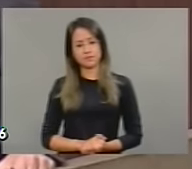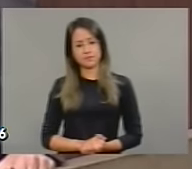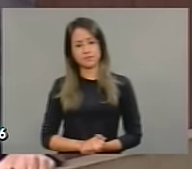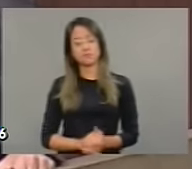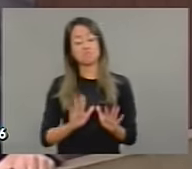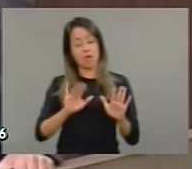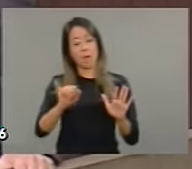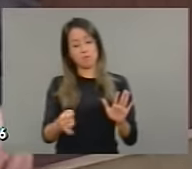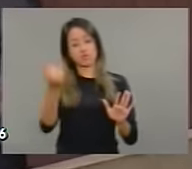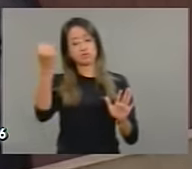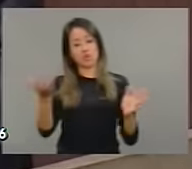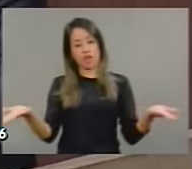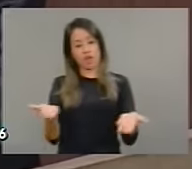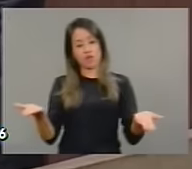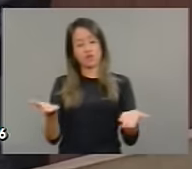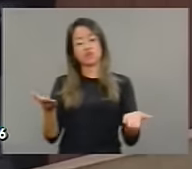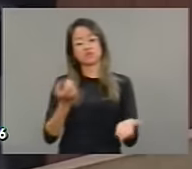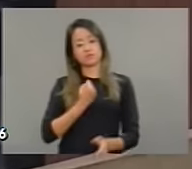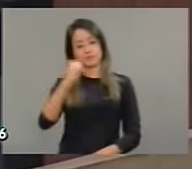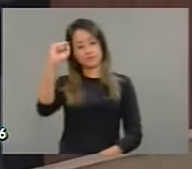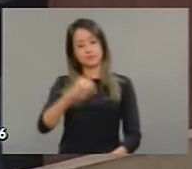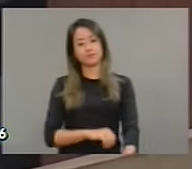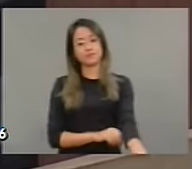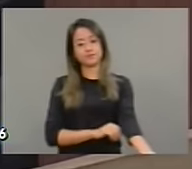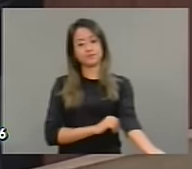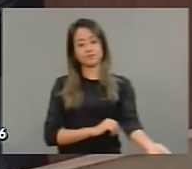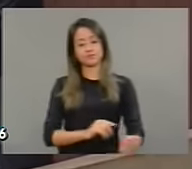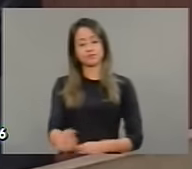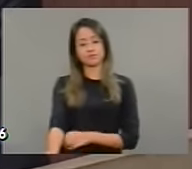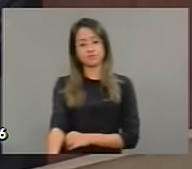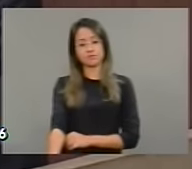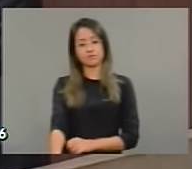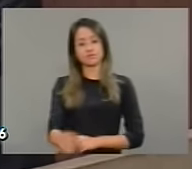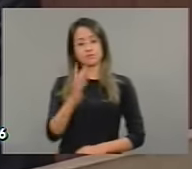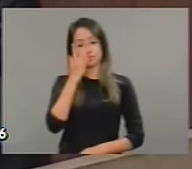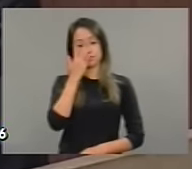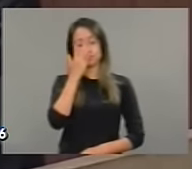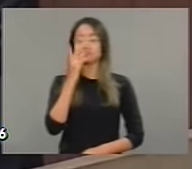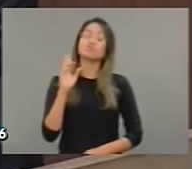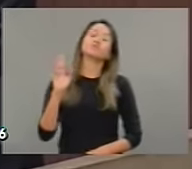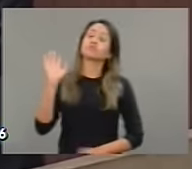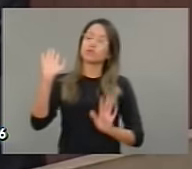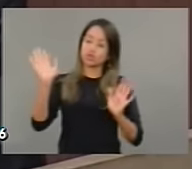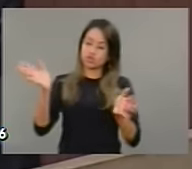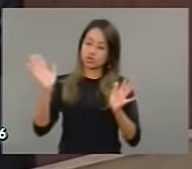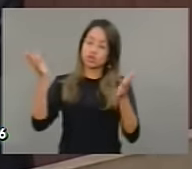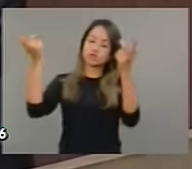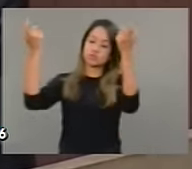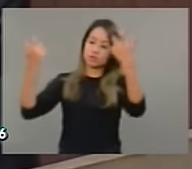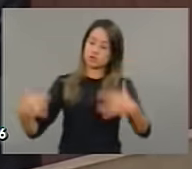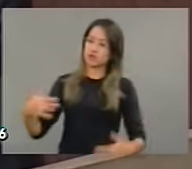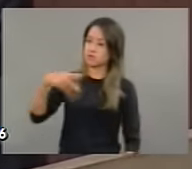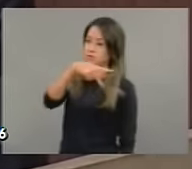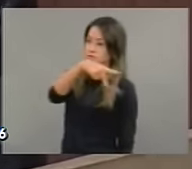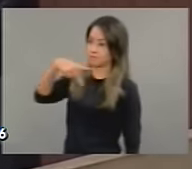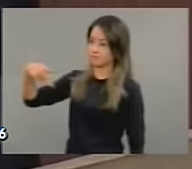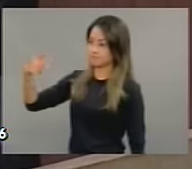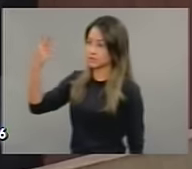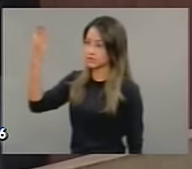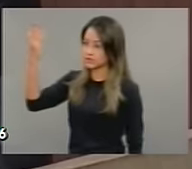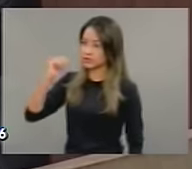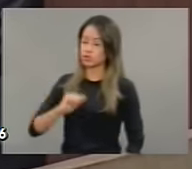oportunidade. Portanto, eu, obviamente, registrei aqui a casa e eu queria me dirigir à mesa diretora,